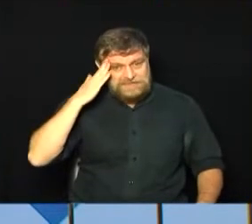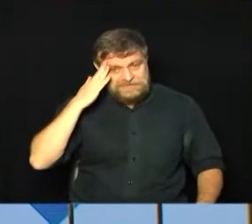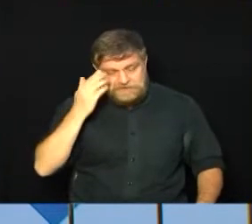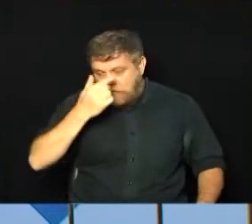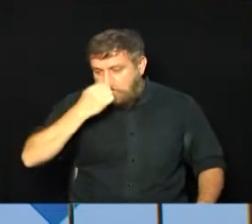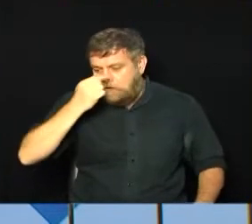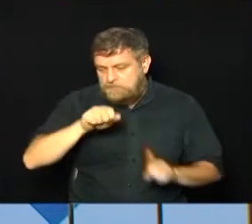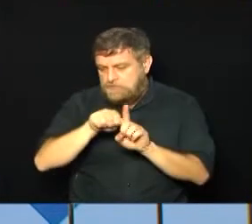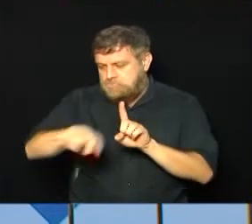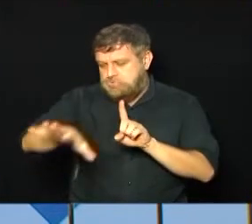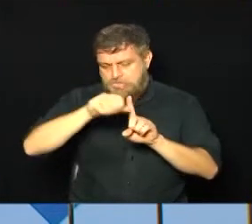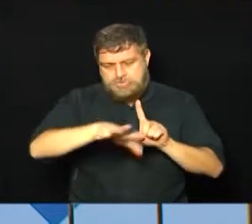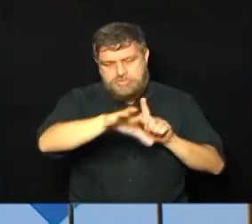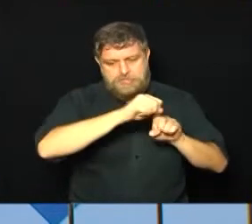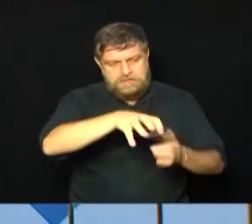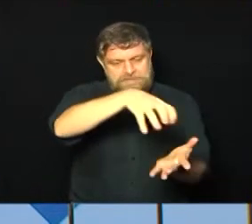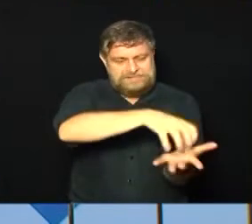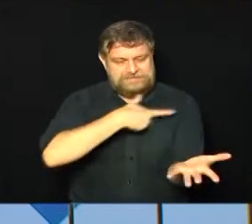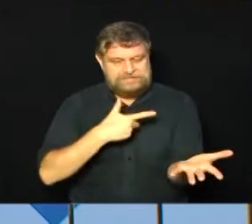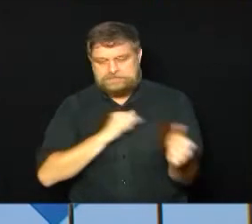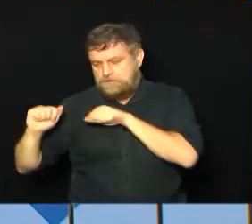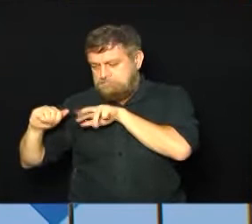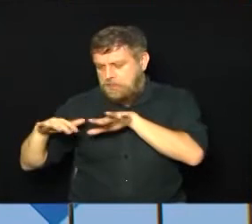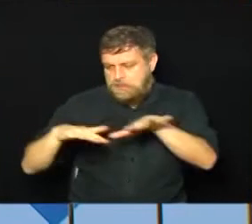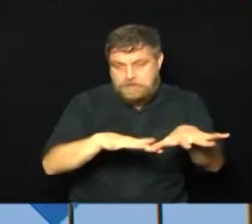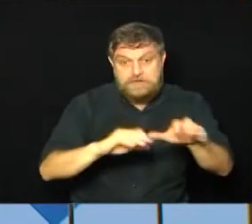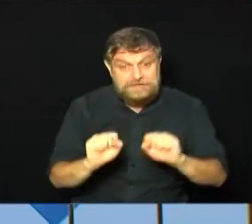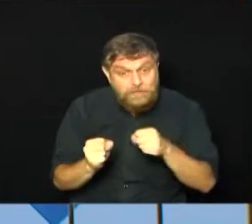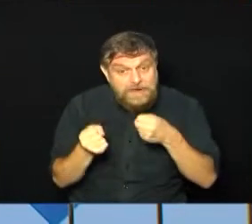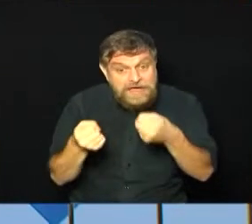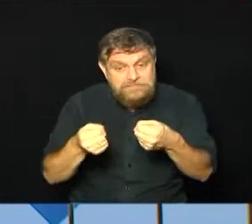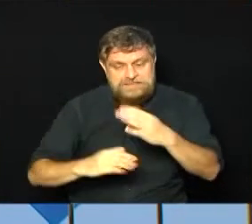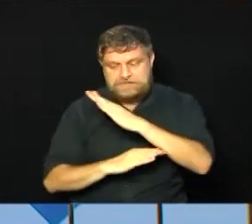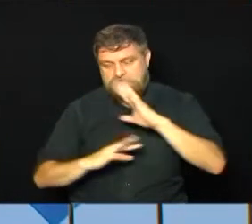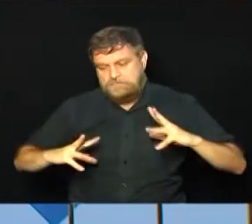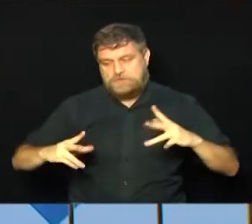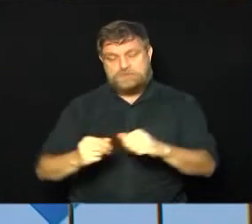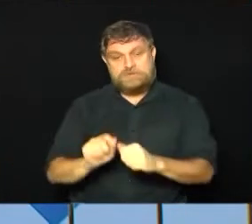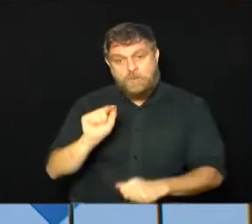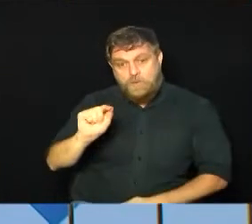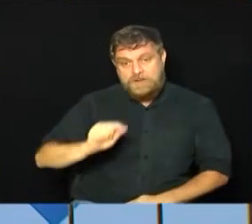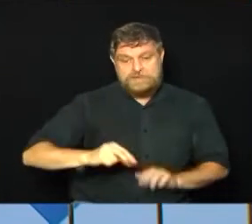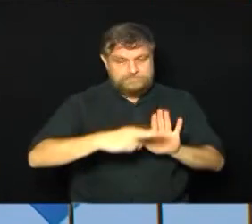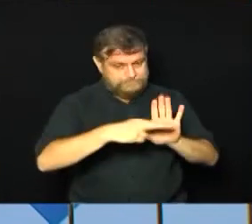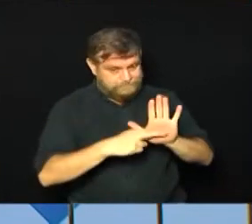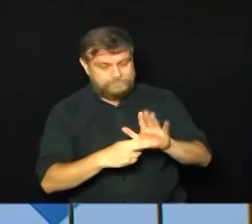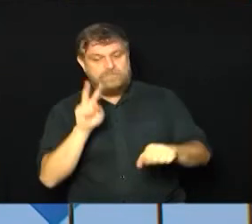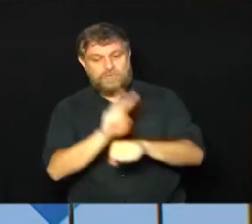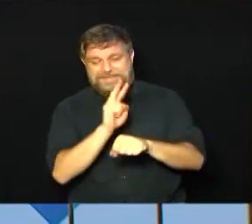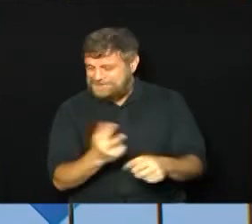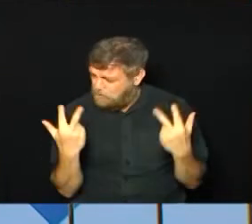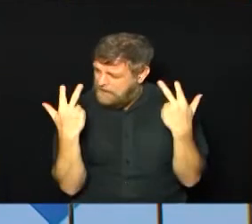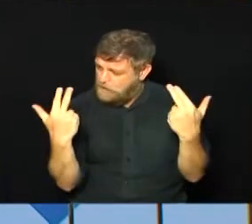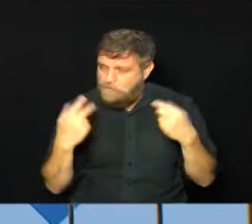muita gente procurando centros de saúde. Por isso, vale sempre reforçar aqui no Câmara Total que os cuidados são sempre os mesmos, né?